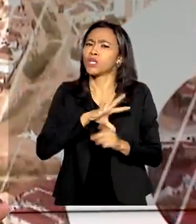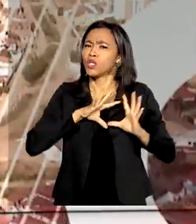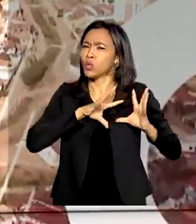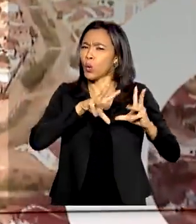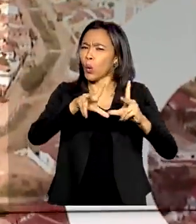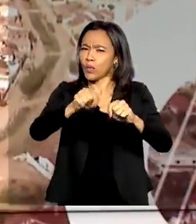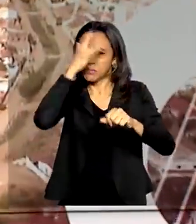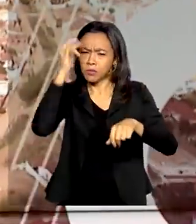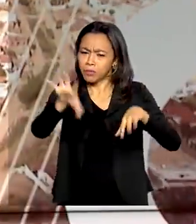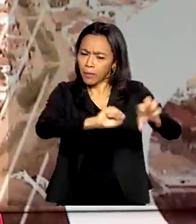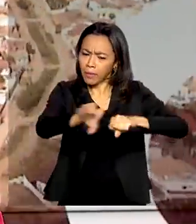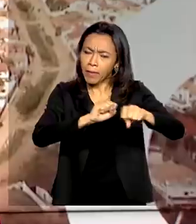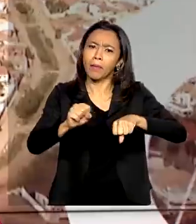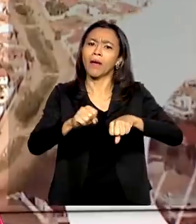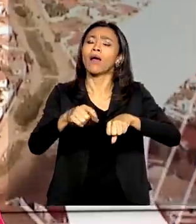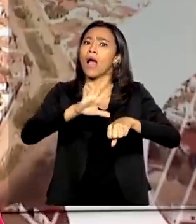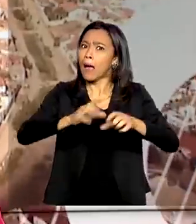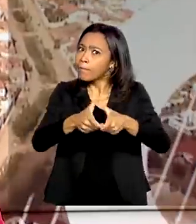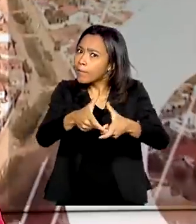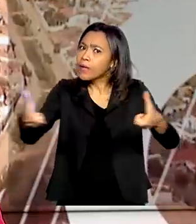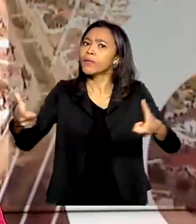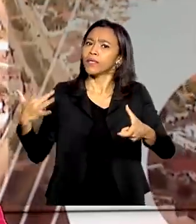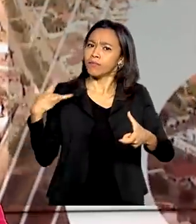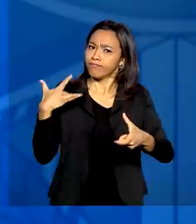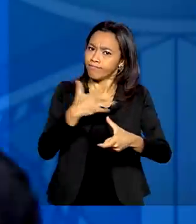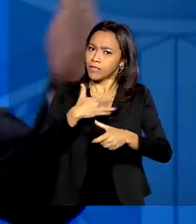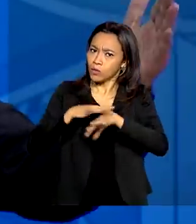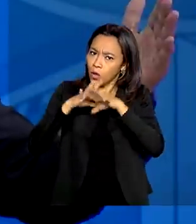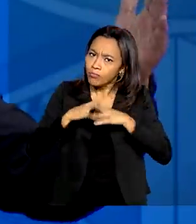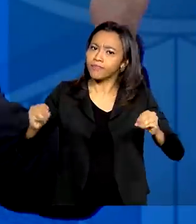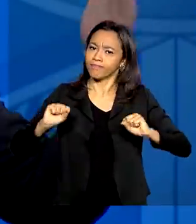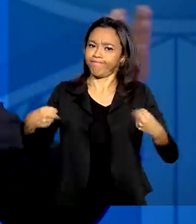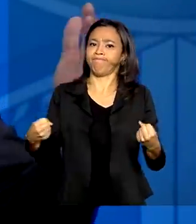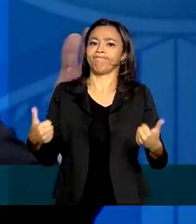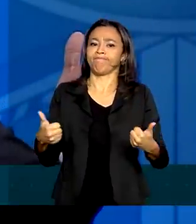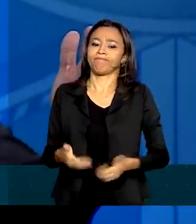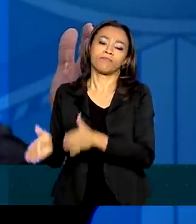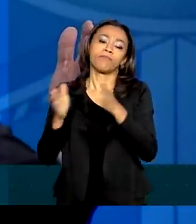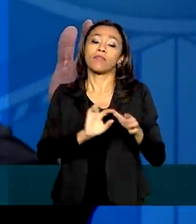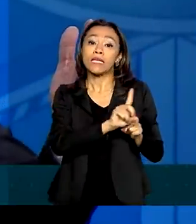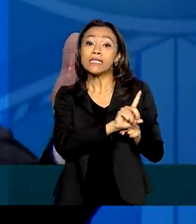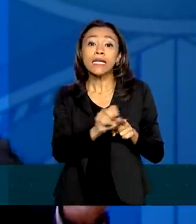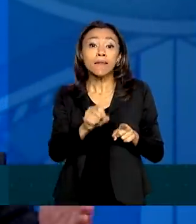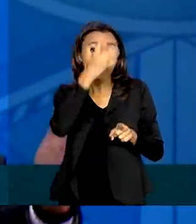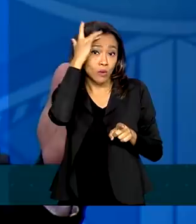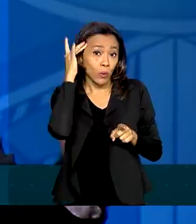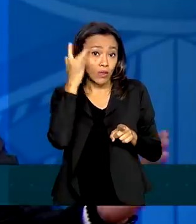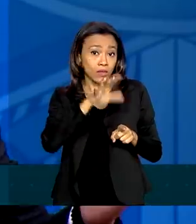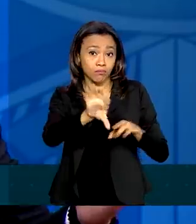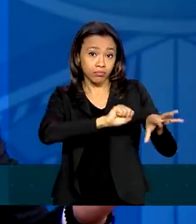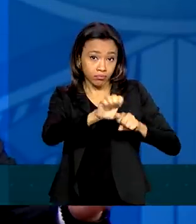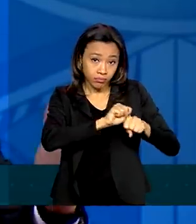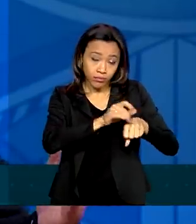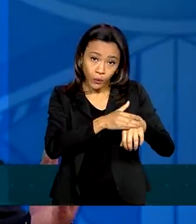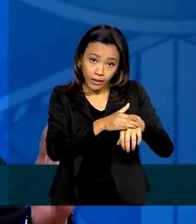contraem o coronavírus, a maioria se recupera. De cada 100 pessoas, 80